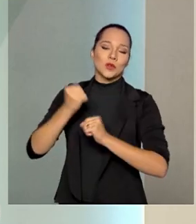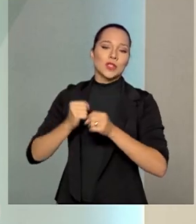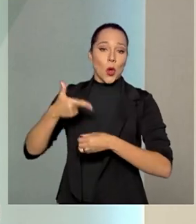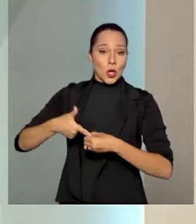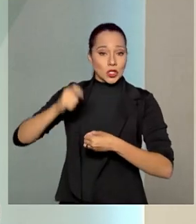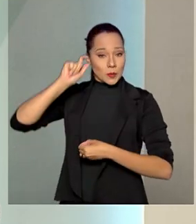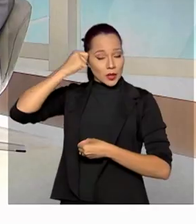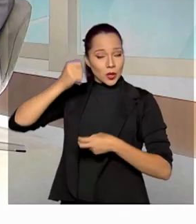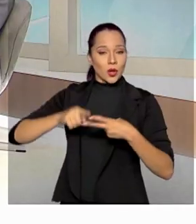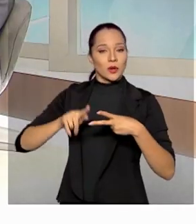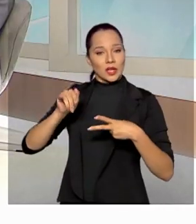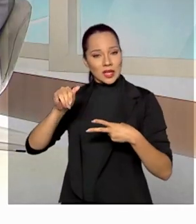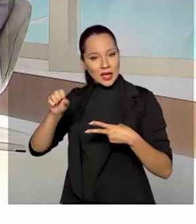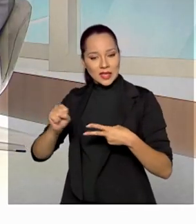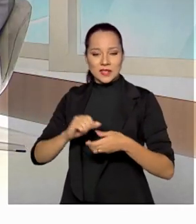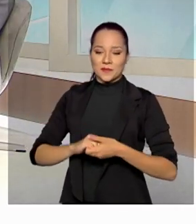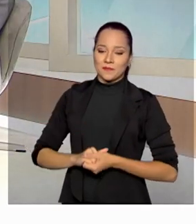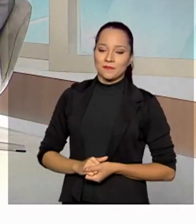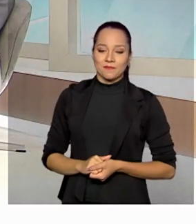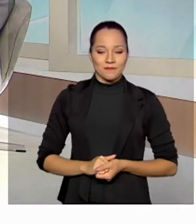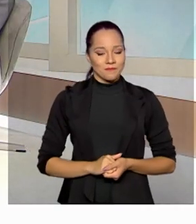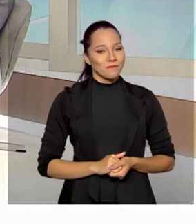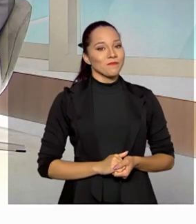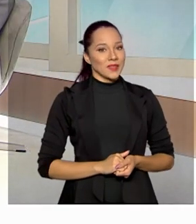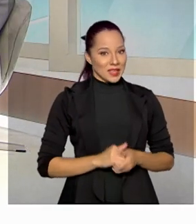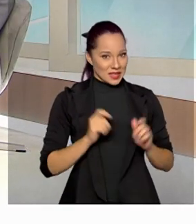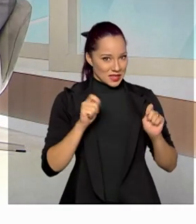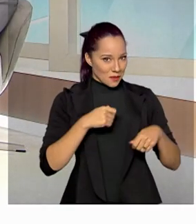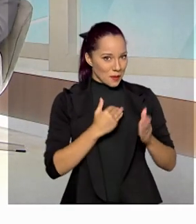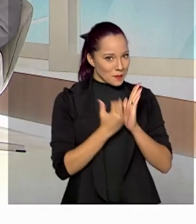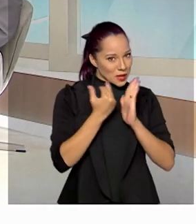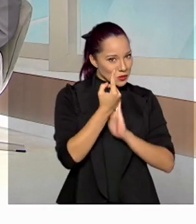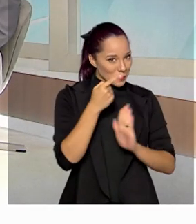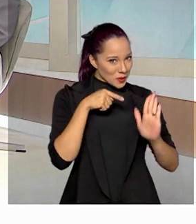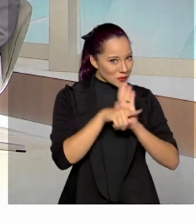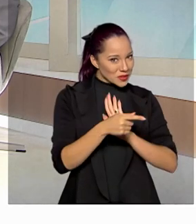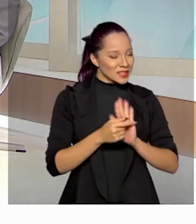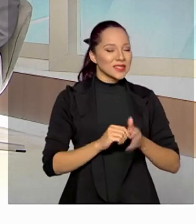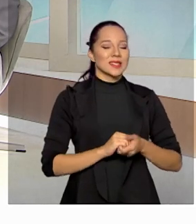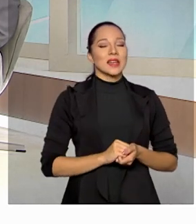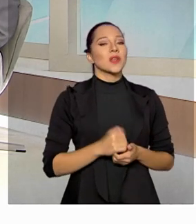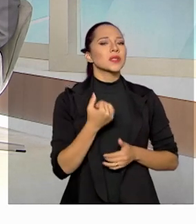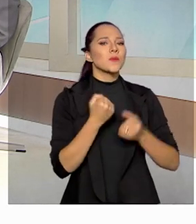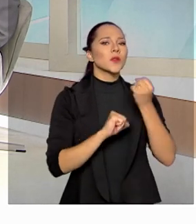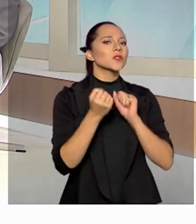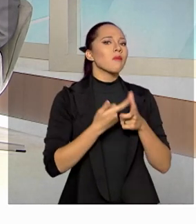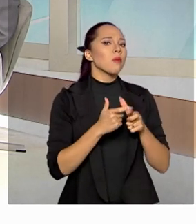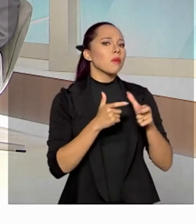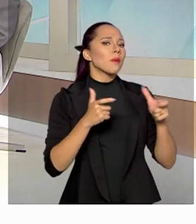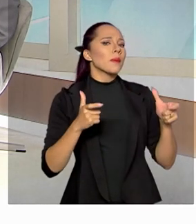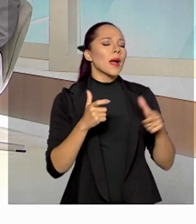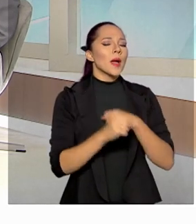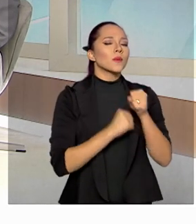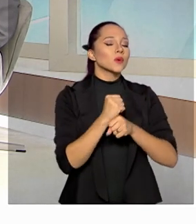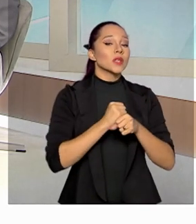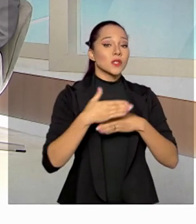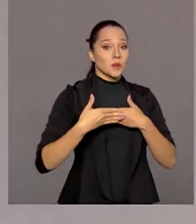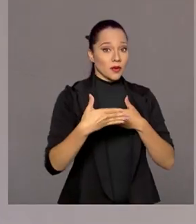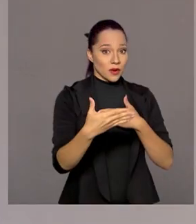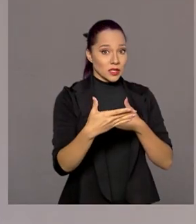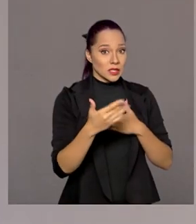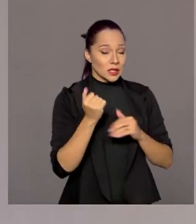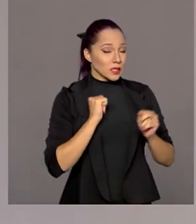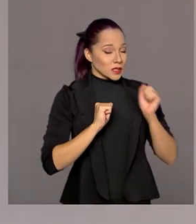petróleo e gás natural. Dá para fazer mais uma perguntinha antes? E o senhor fala dessa produção crescente para os próximos anos. A